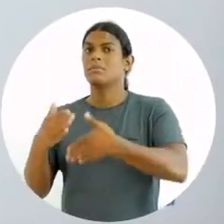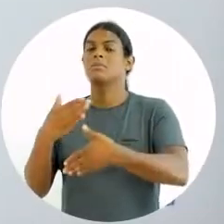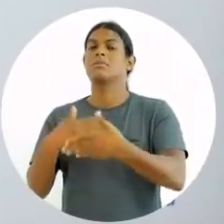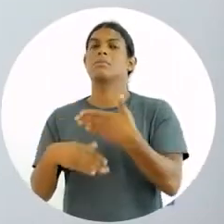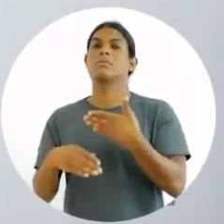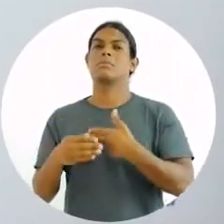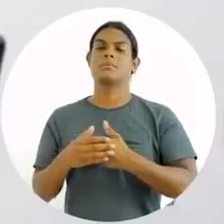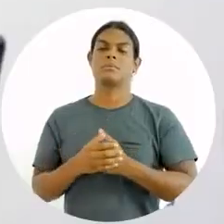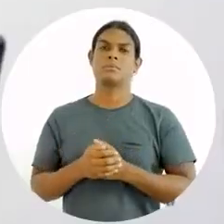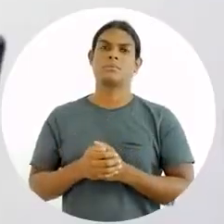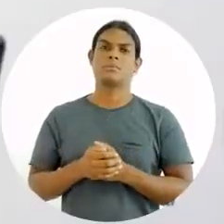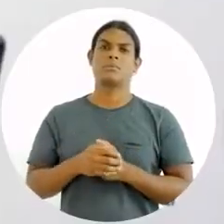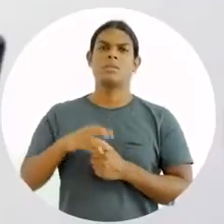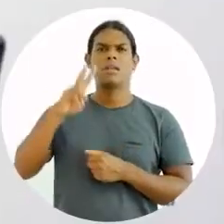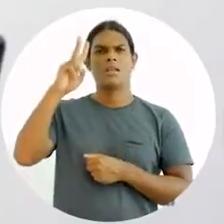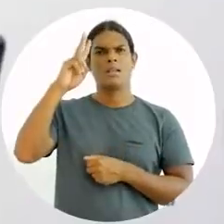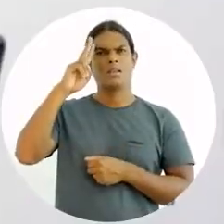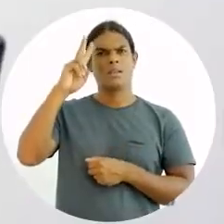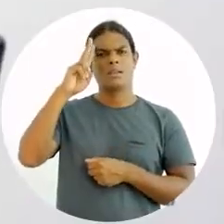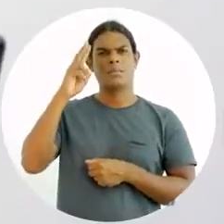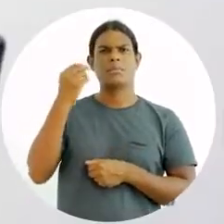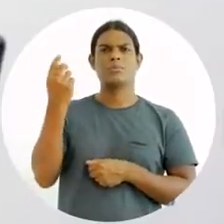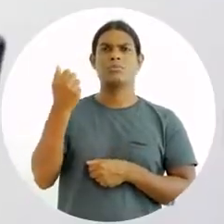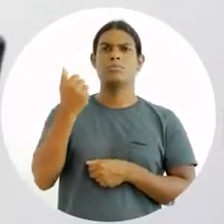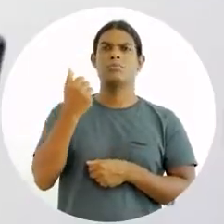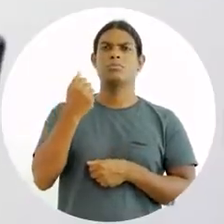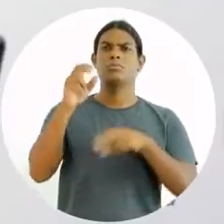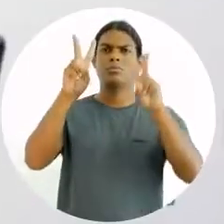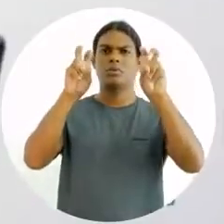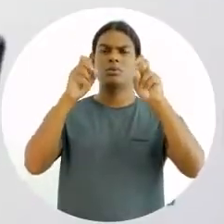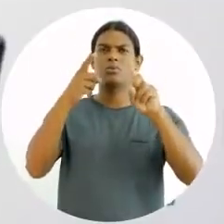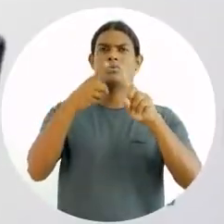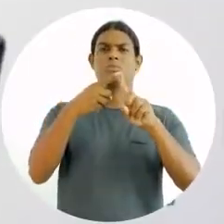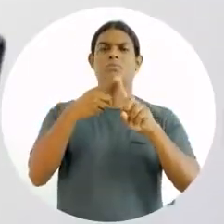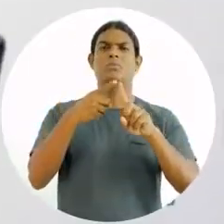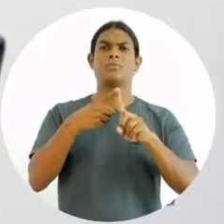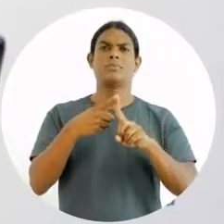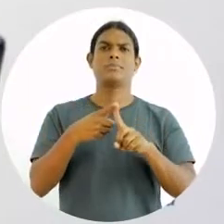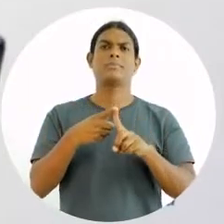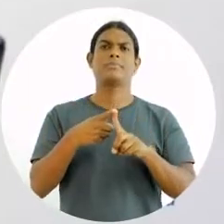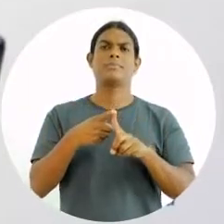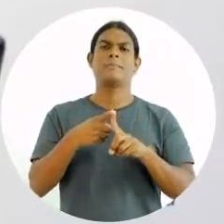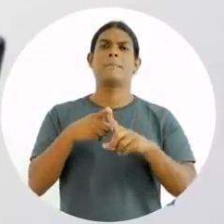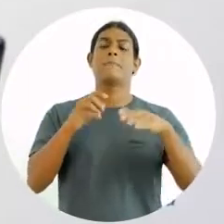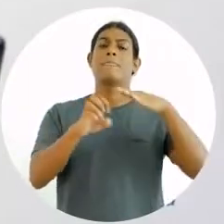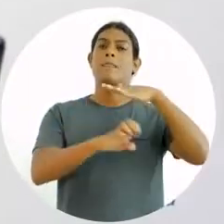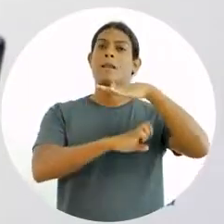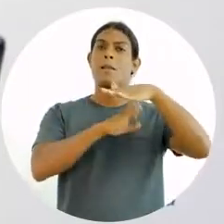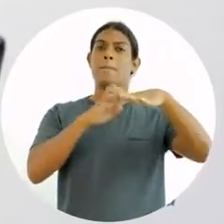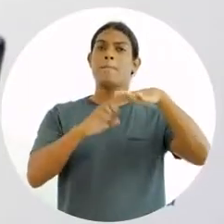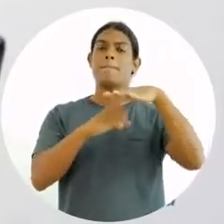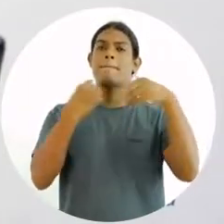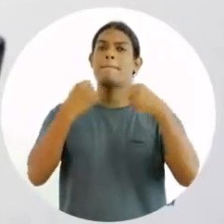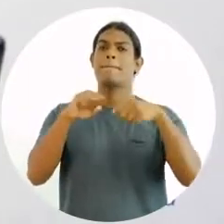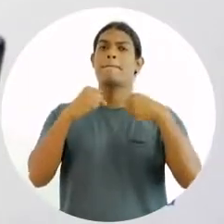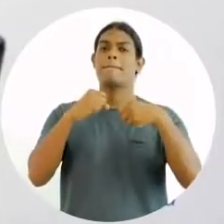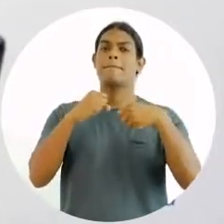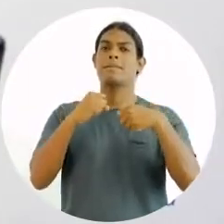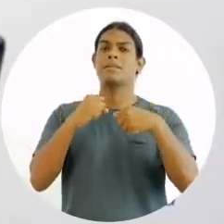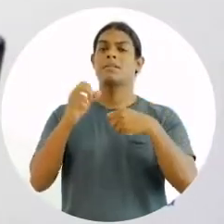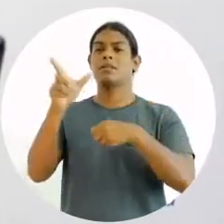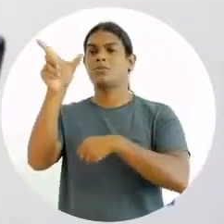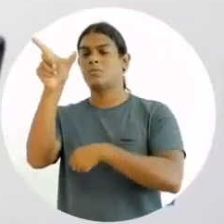organização e os parceiros das pessoas. As organizações precisam das pessoas como as pessoas precisam das